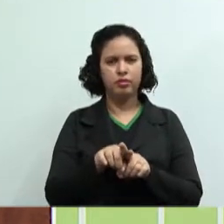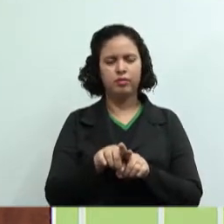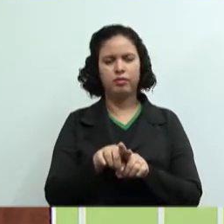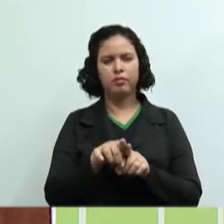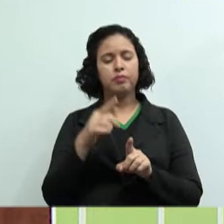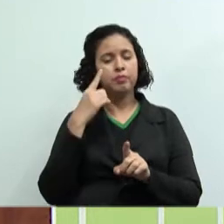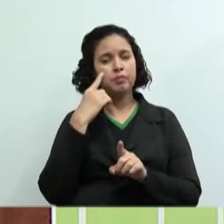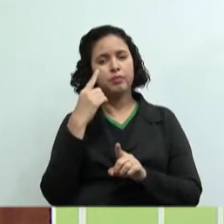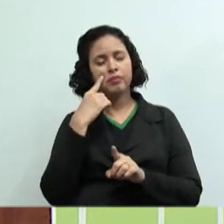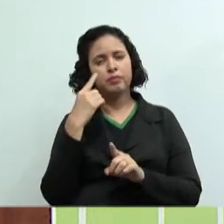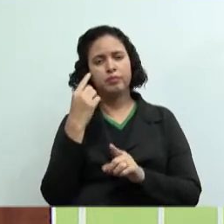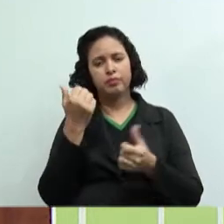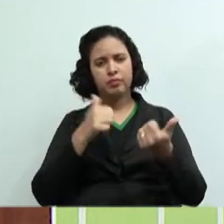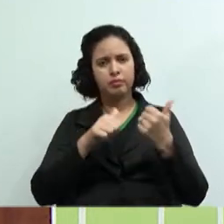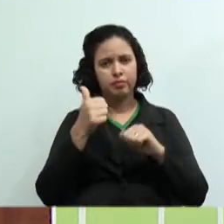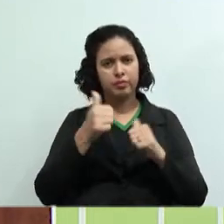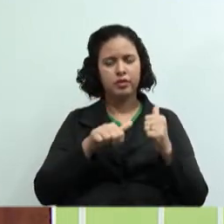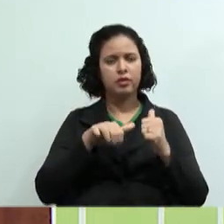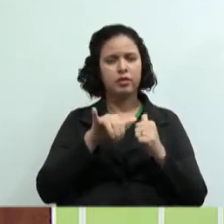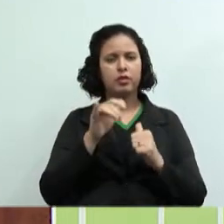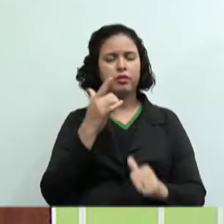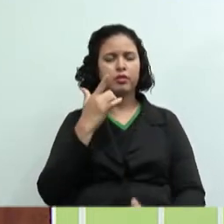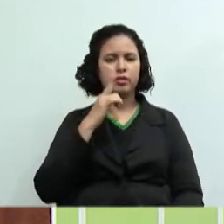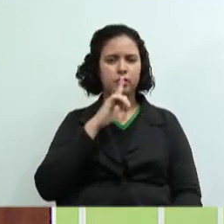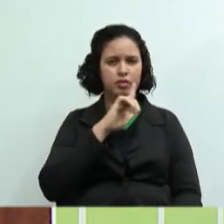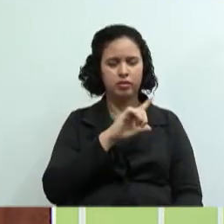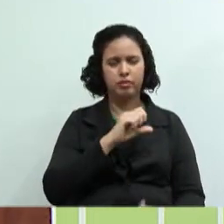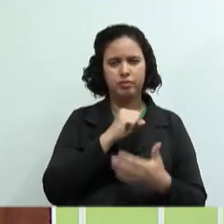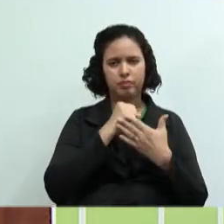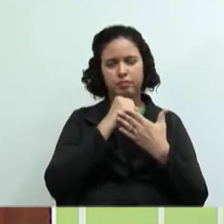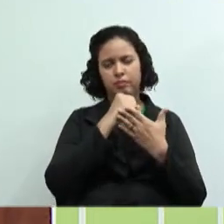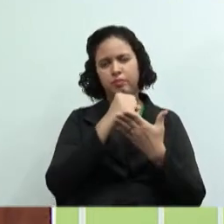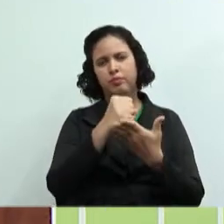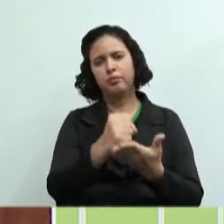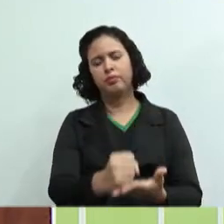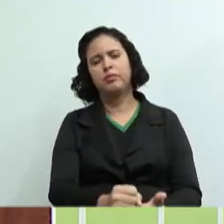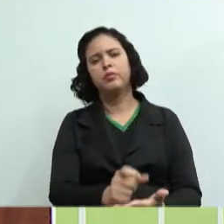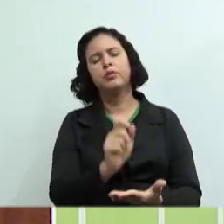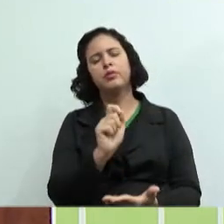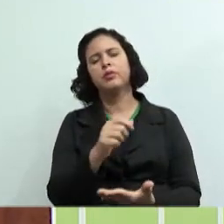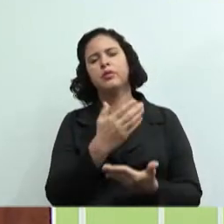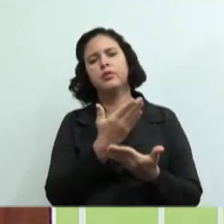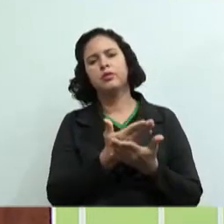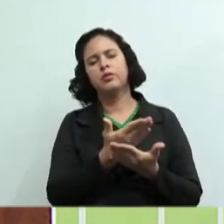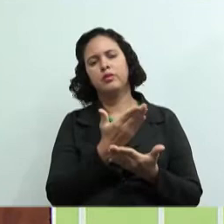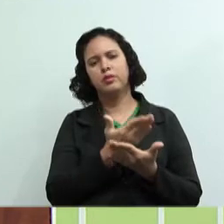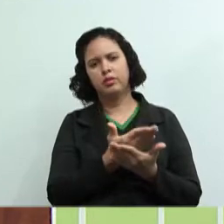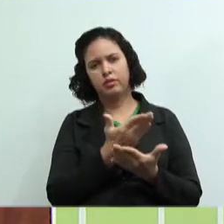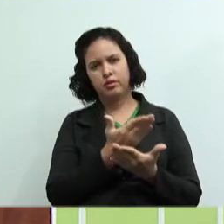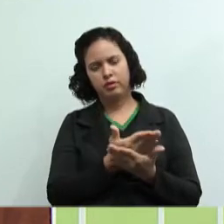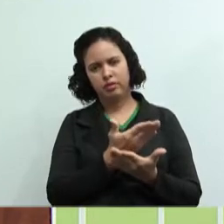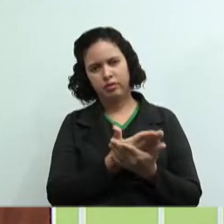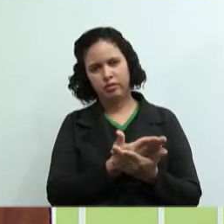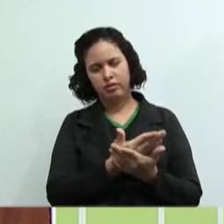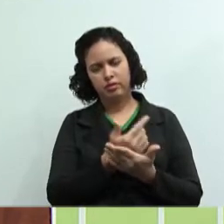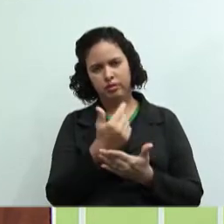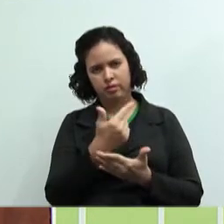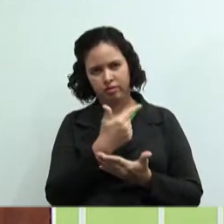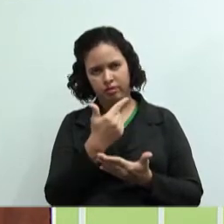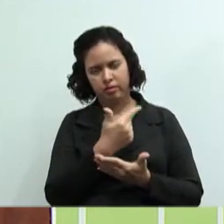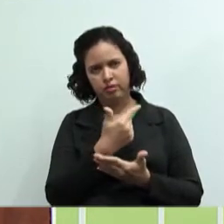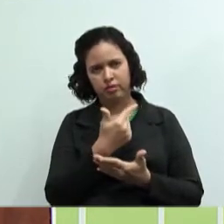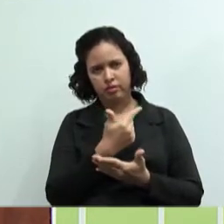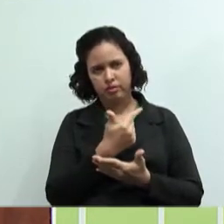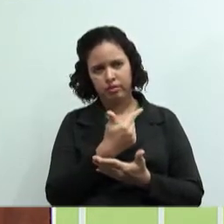levantamento se estão atendendo adequadamente o que foi estudado lá na aula 2 de vocês.